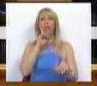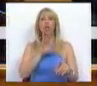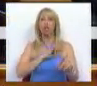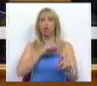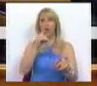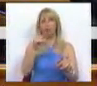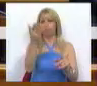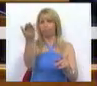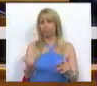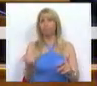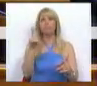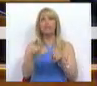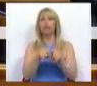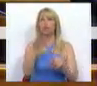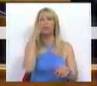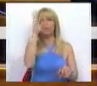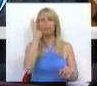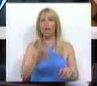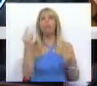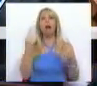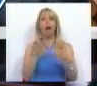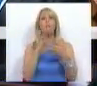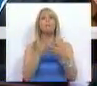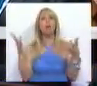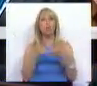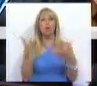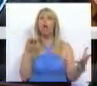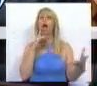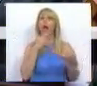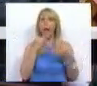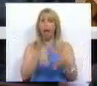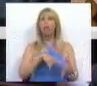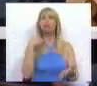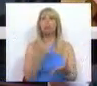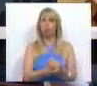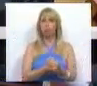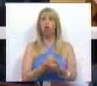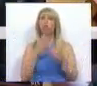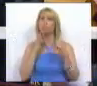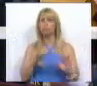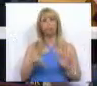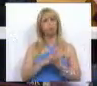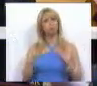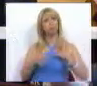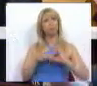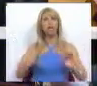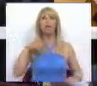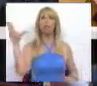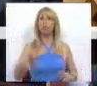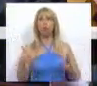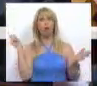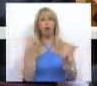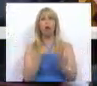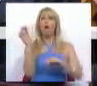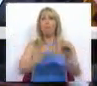muito bem, há uma maioria absoluta, totalmente legítima, em Portugal que agendou a